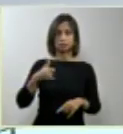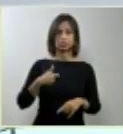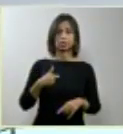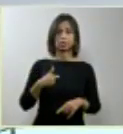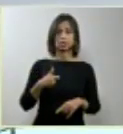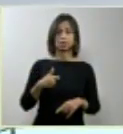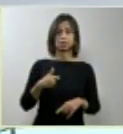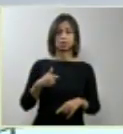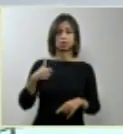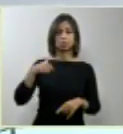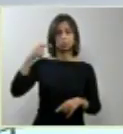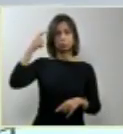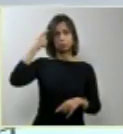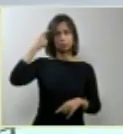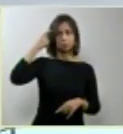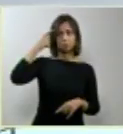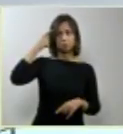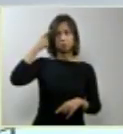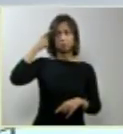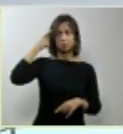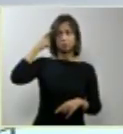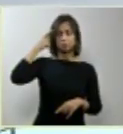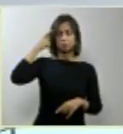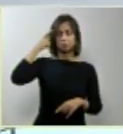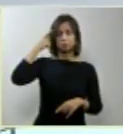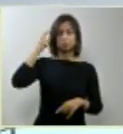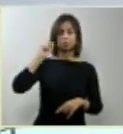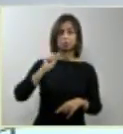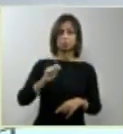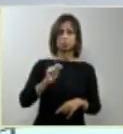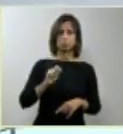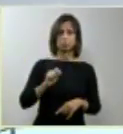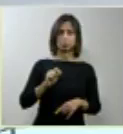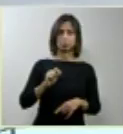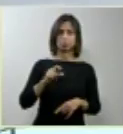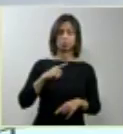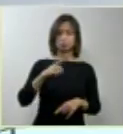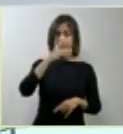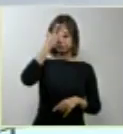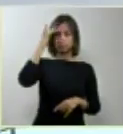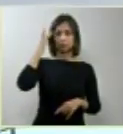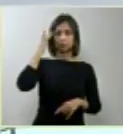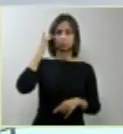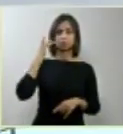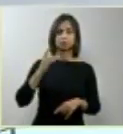eu penso que os senhores, ao decidir essa matéria,